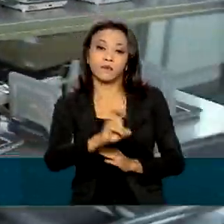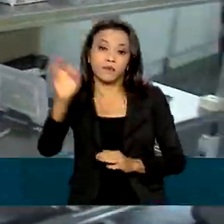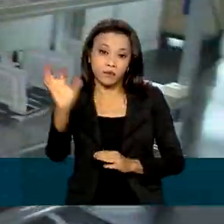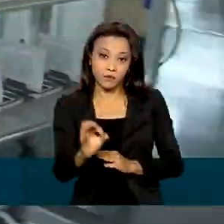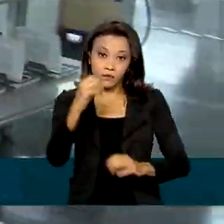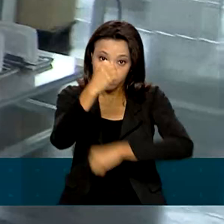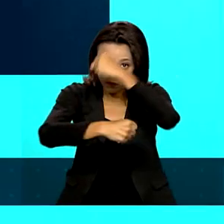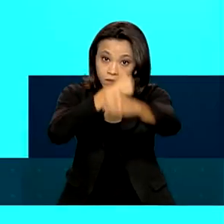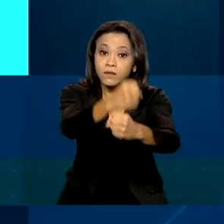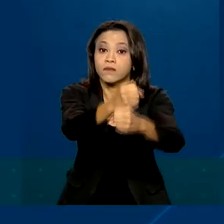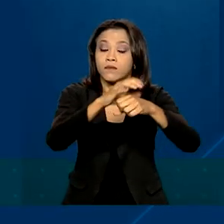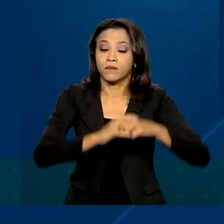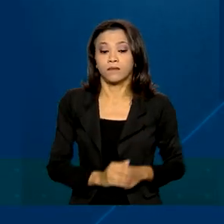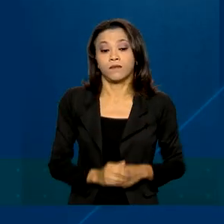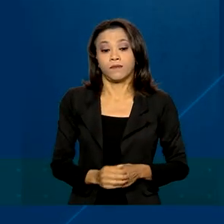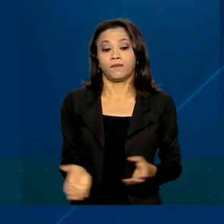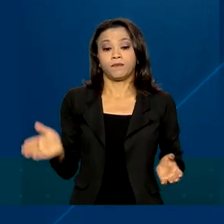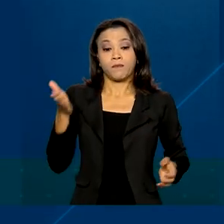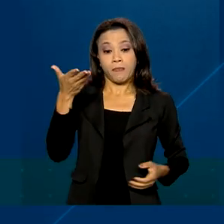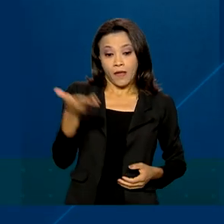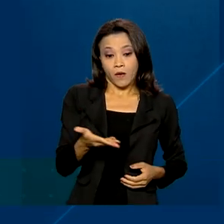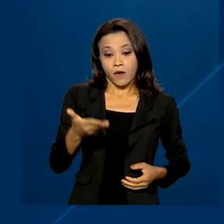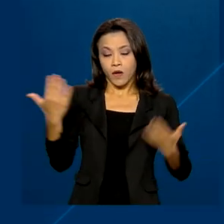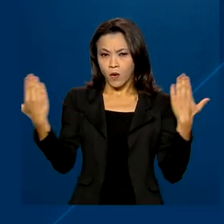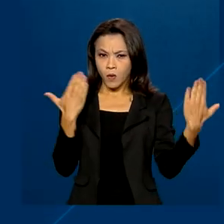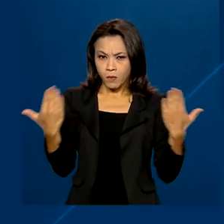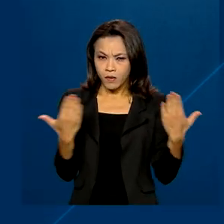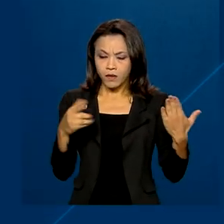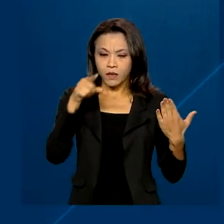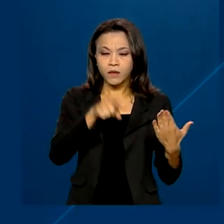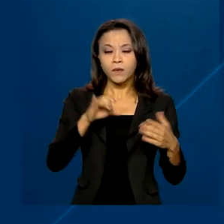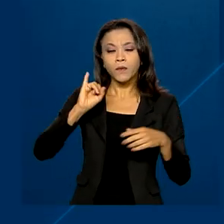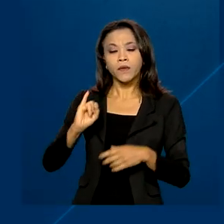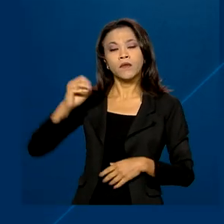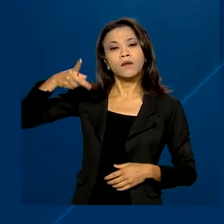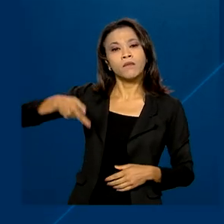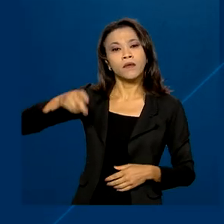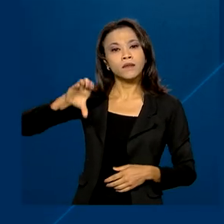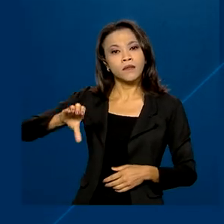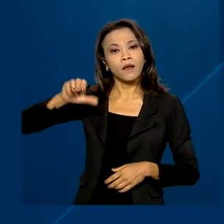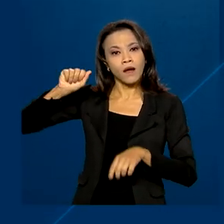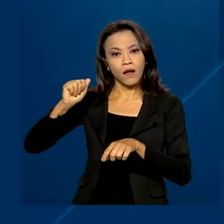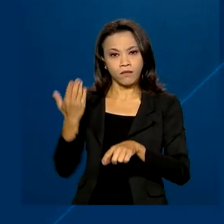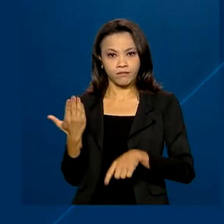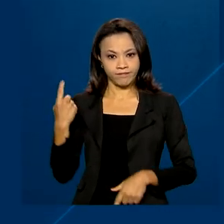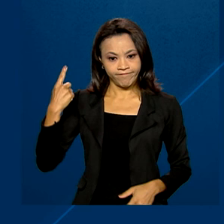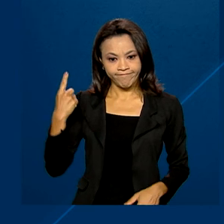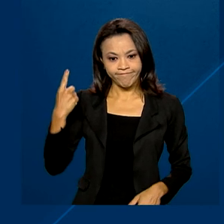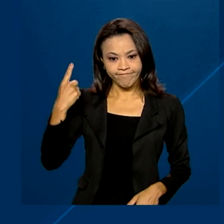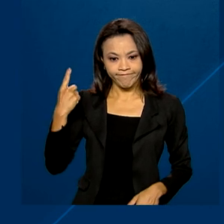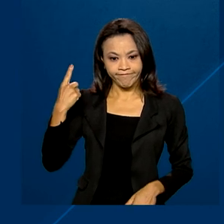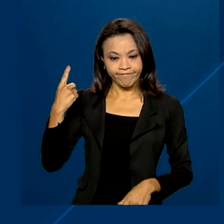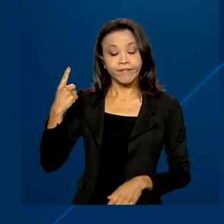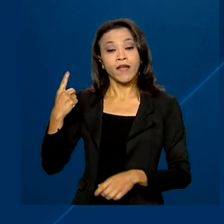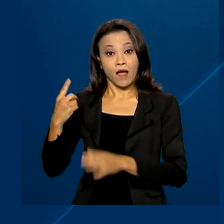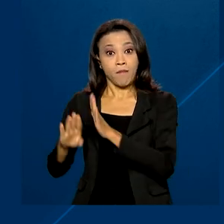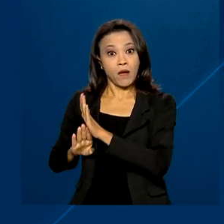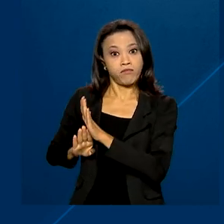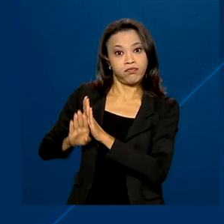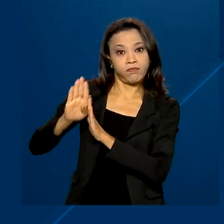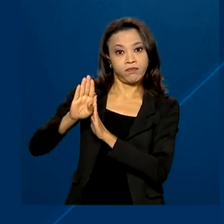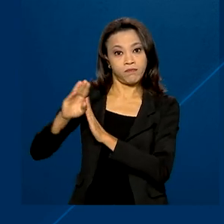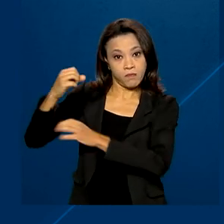no ano que vem. Em relação ao Índice Nacional de Preços ao Consumidor Amplo, IPCA, a projeção para 2023